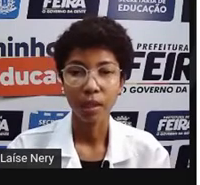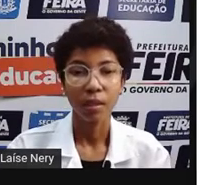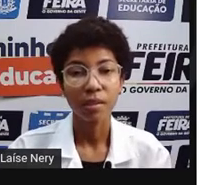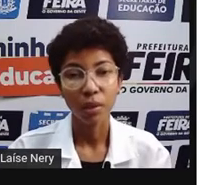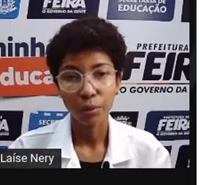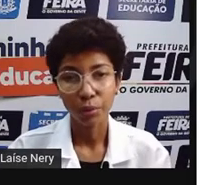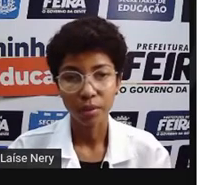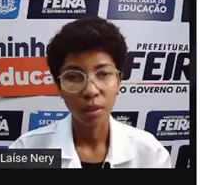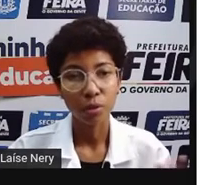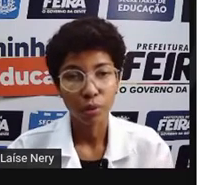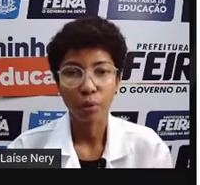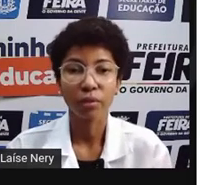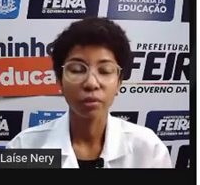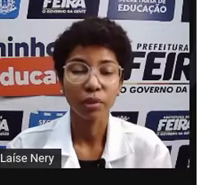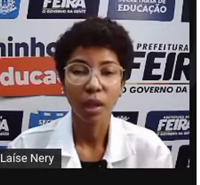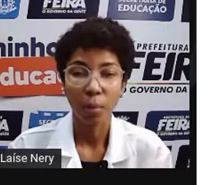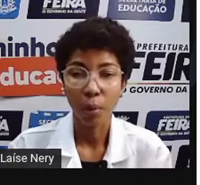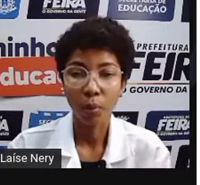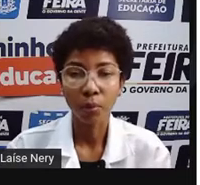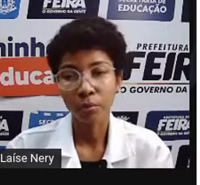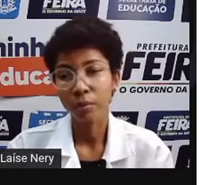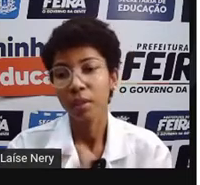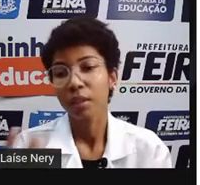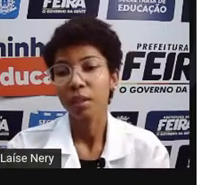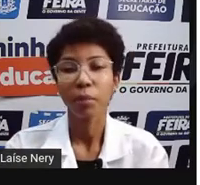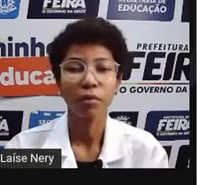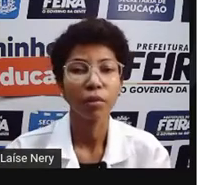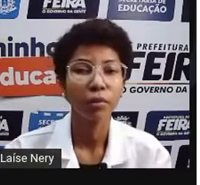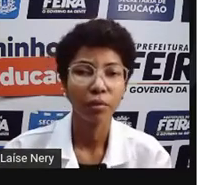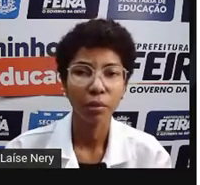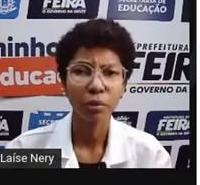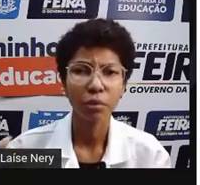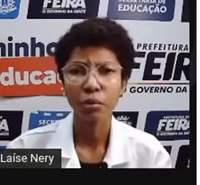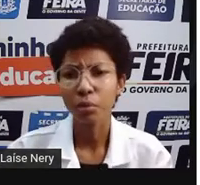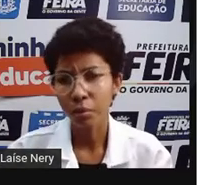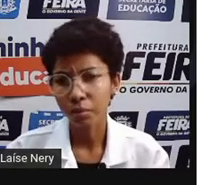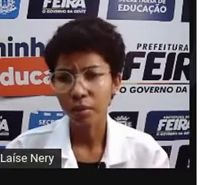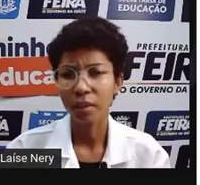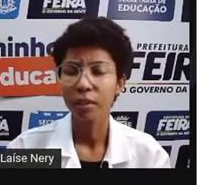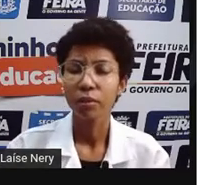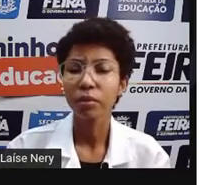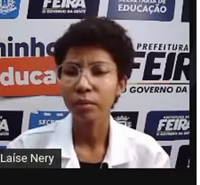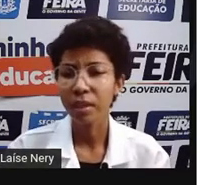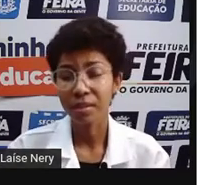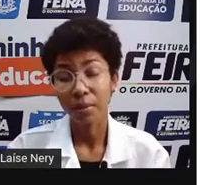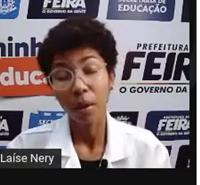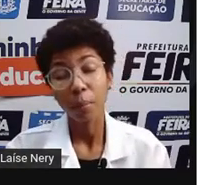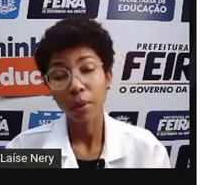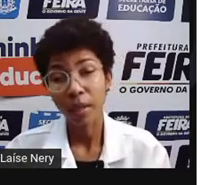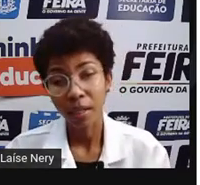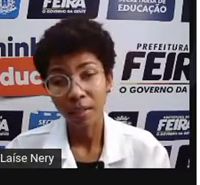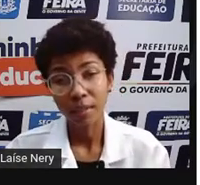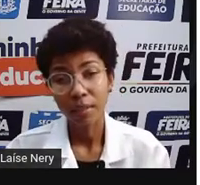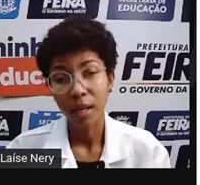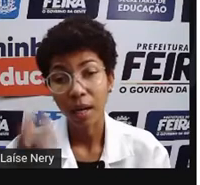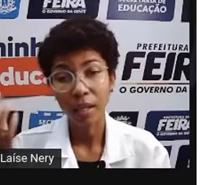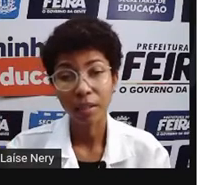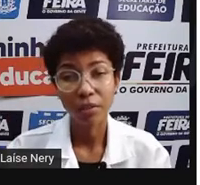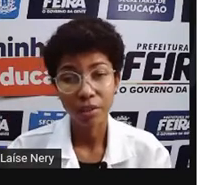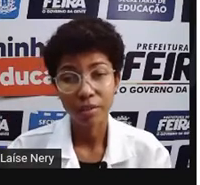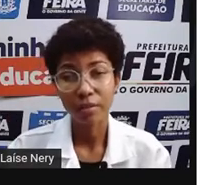o CO2, o dióxido de carbono, que provoca o efeito estufa, tudo isso. Porém,